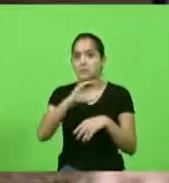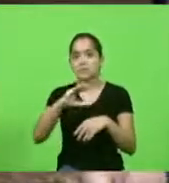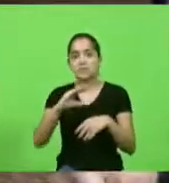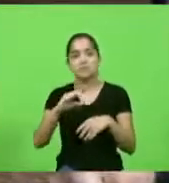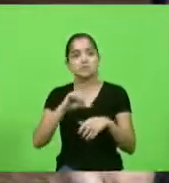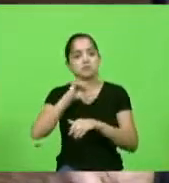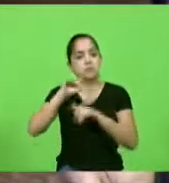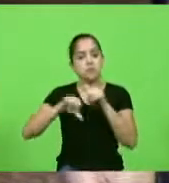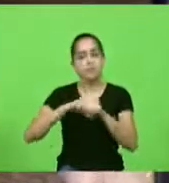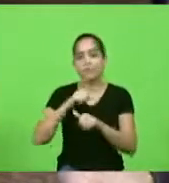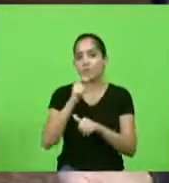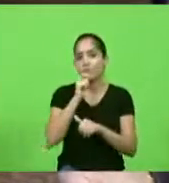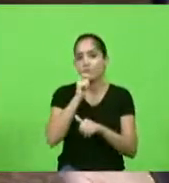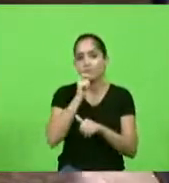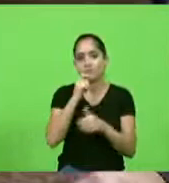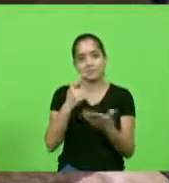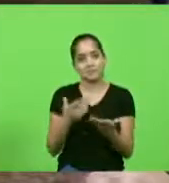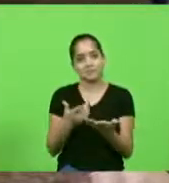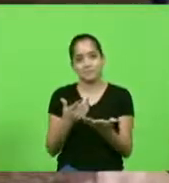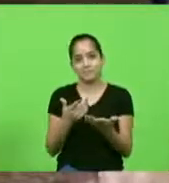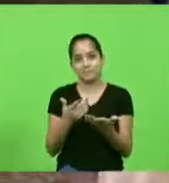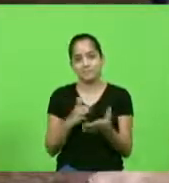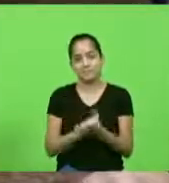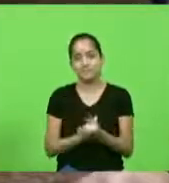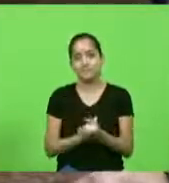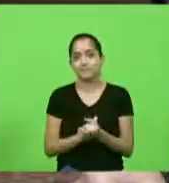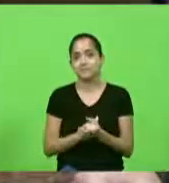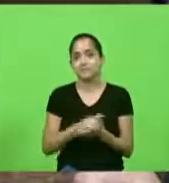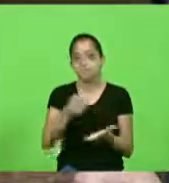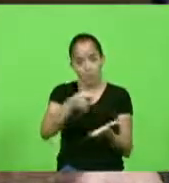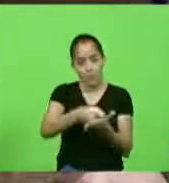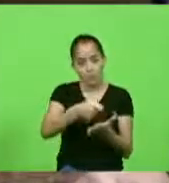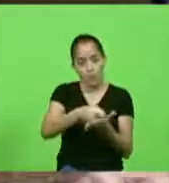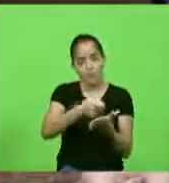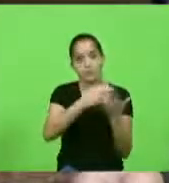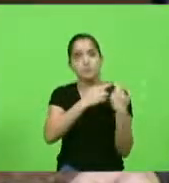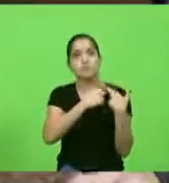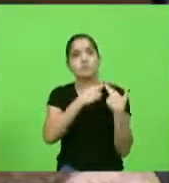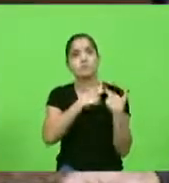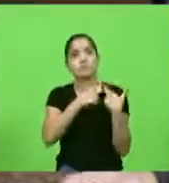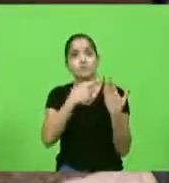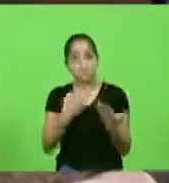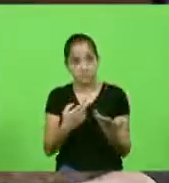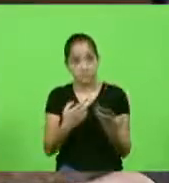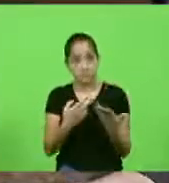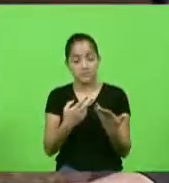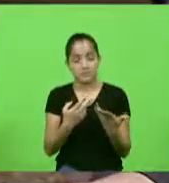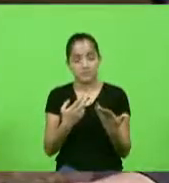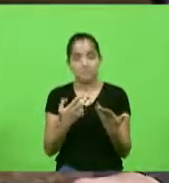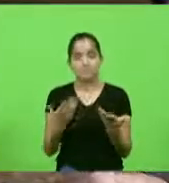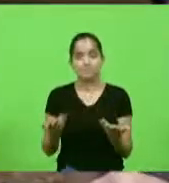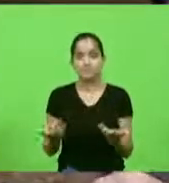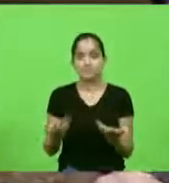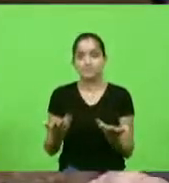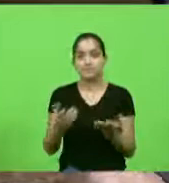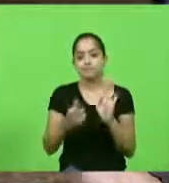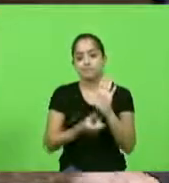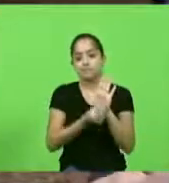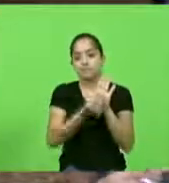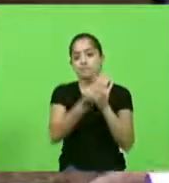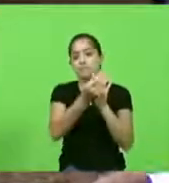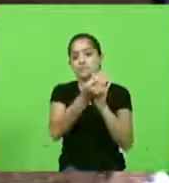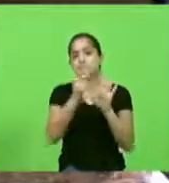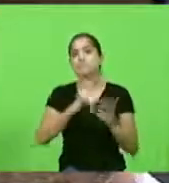somos um dos poucos estados que não cumpriu com a sua obrigação com a sua responsabilidade com o orçamento público